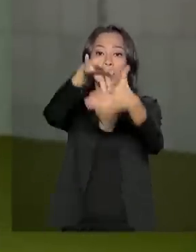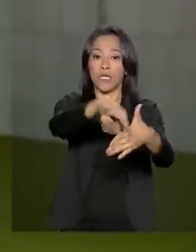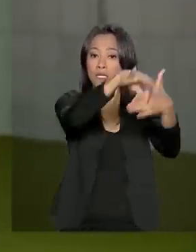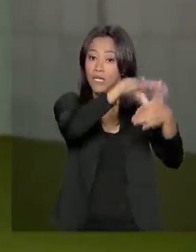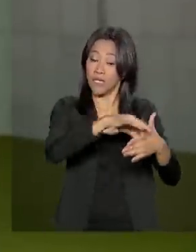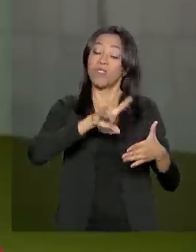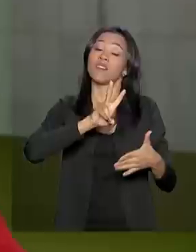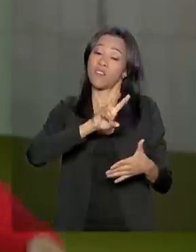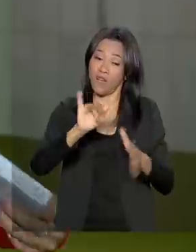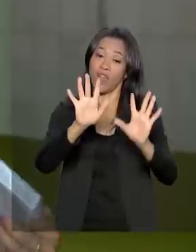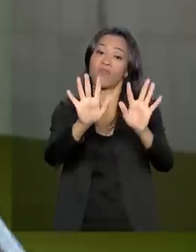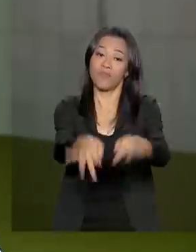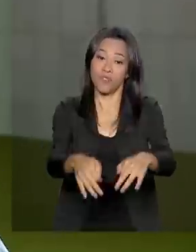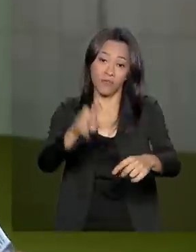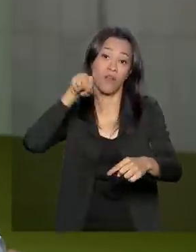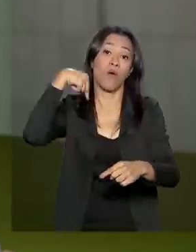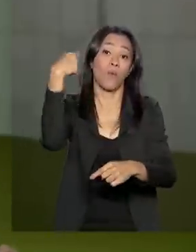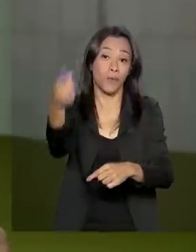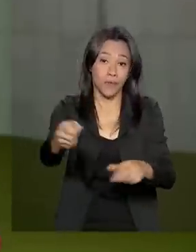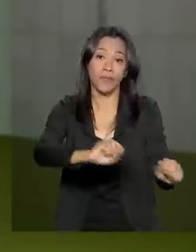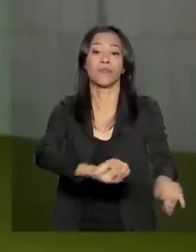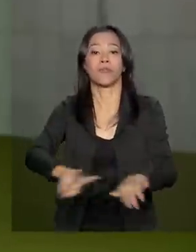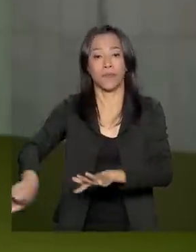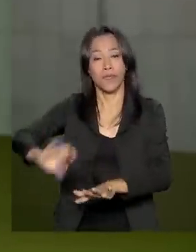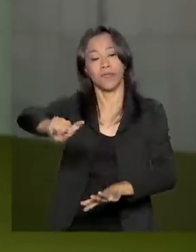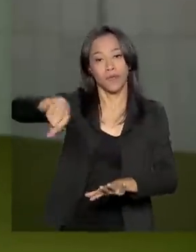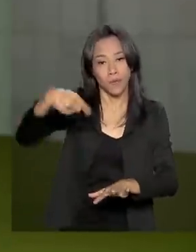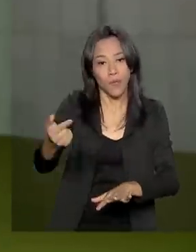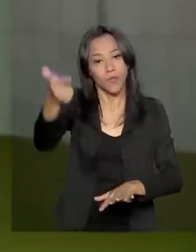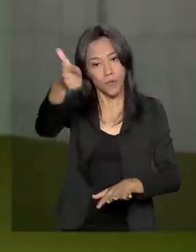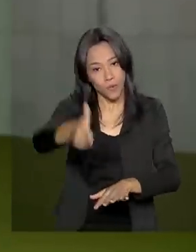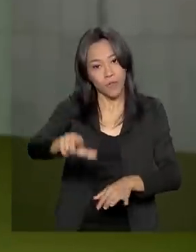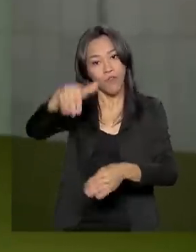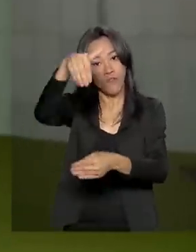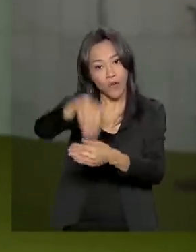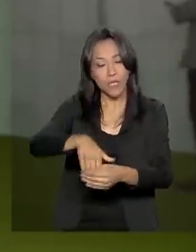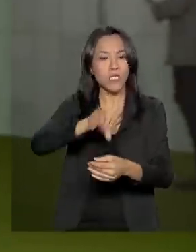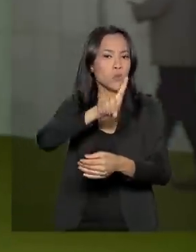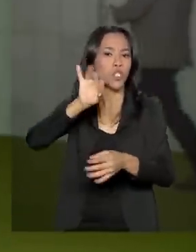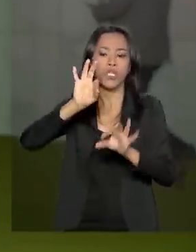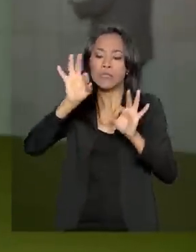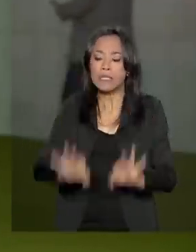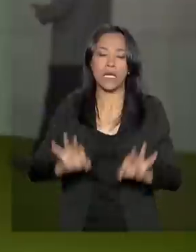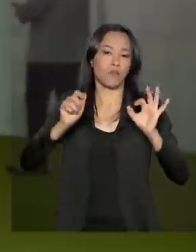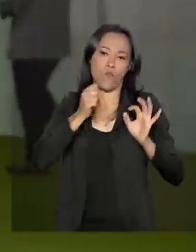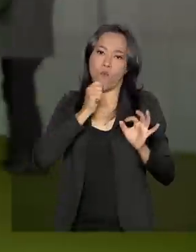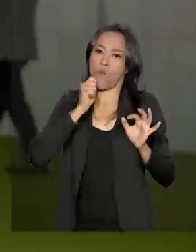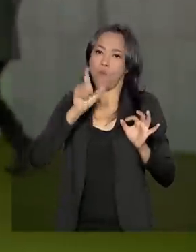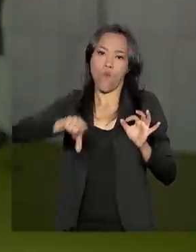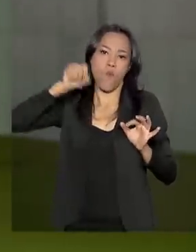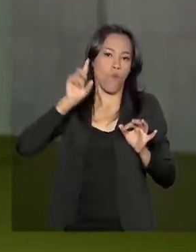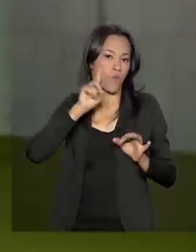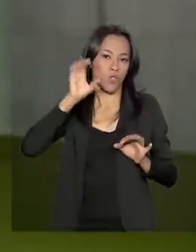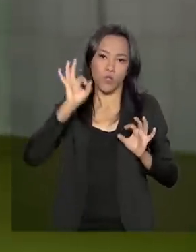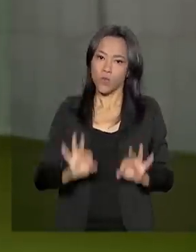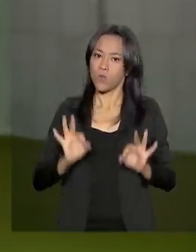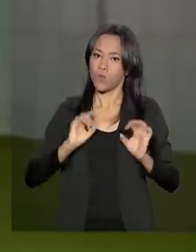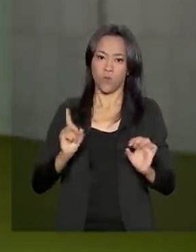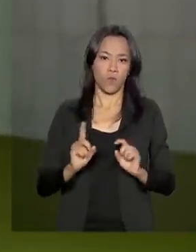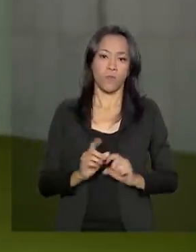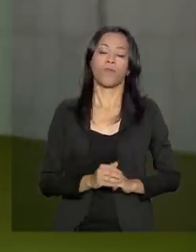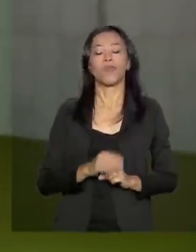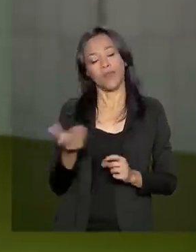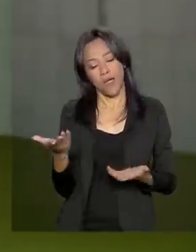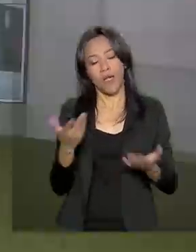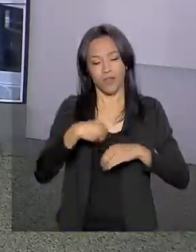terminar só na semana que vem. Depois disso, teremos a votação ainda sem data marcada. Essas são as informações aqui do Congresso. Carla, eu